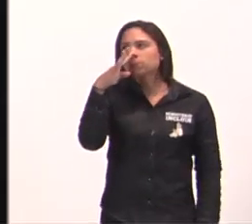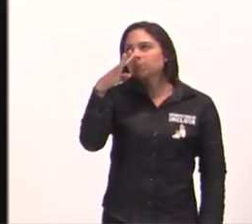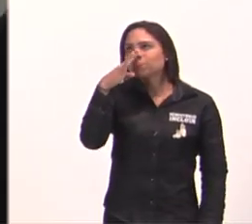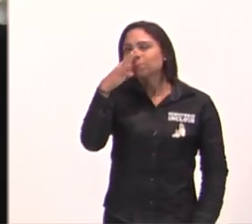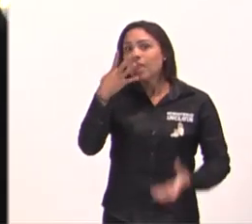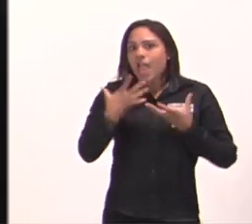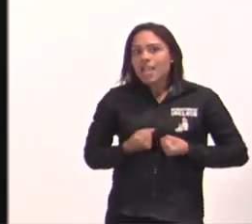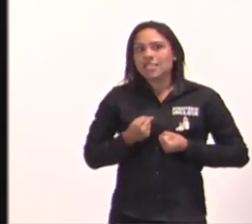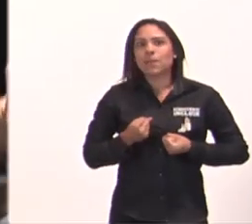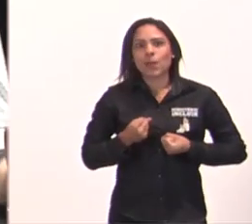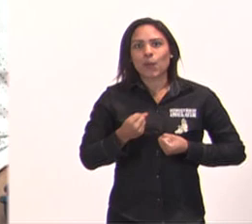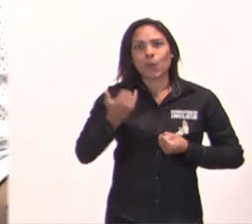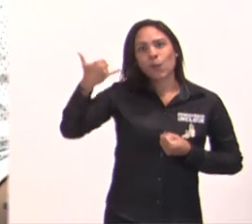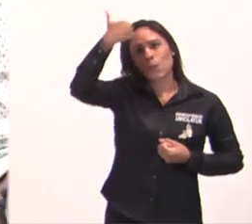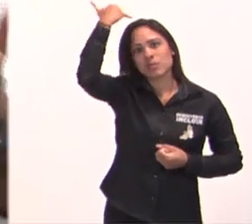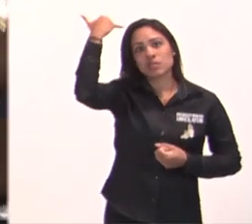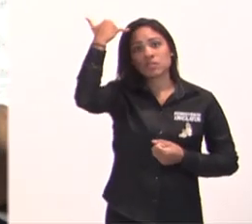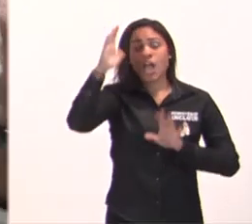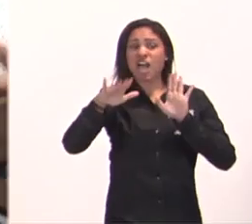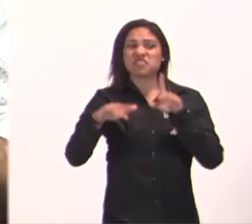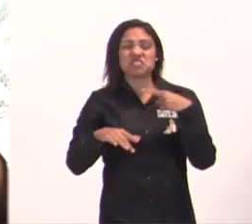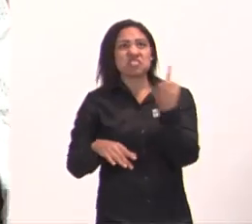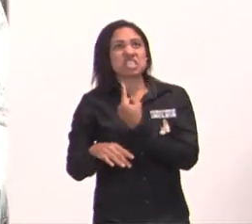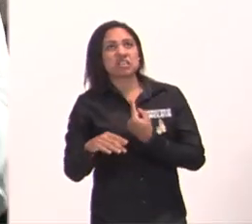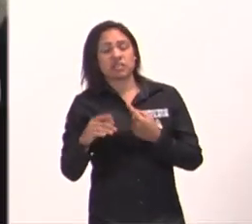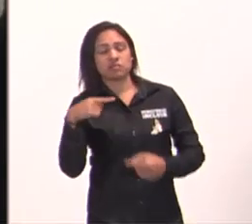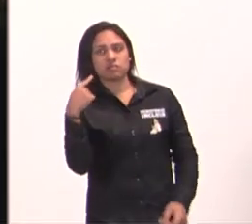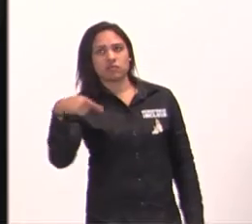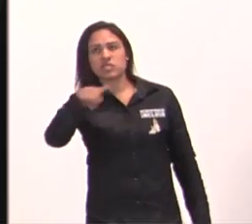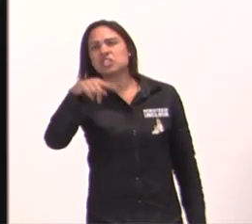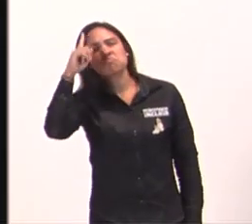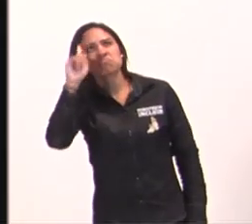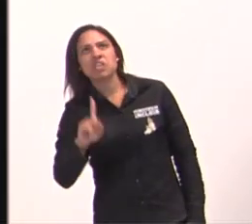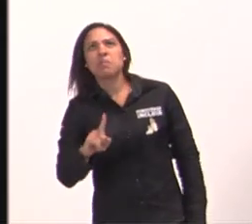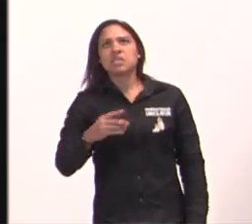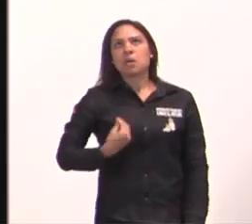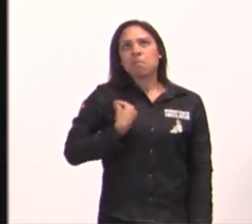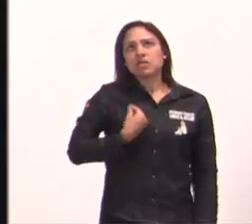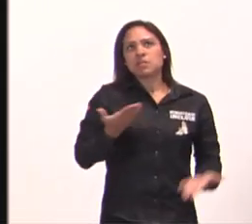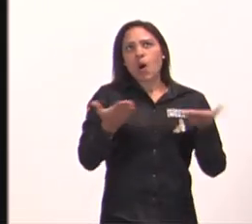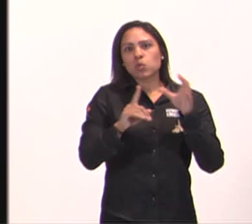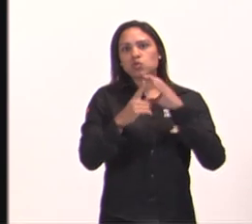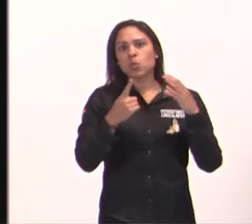assistir um culto hoje, participar de um culto hoje, de repente alguém te chamou para Deus te falar, eu vou te ajudar,